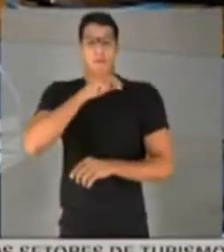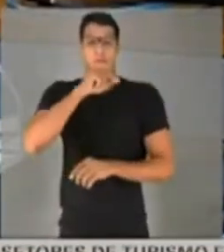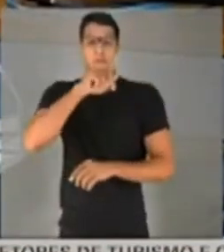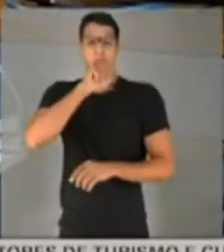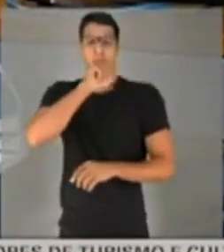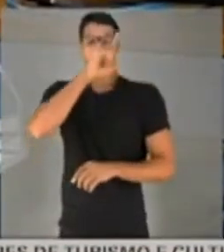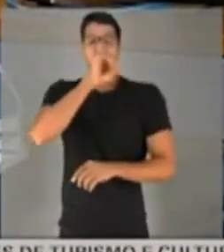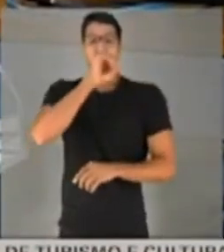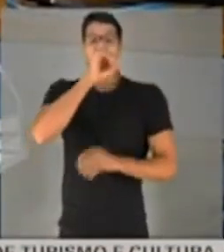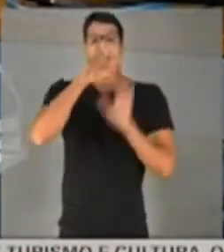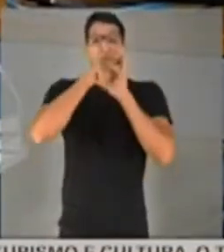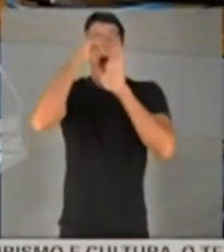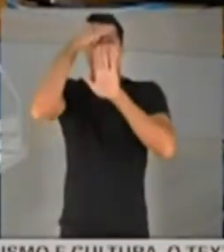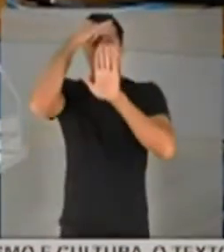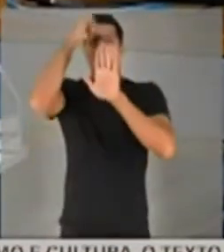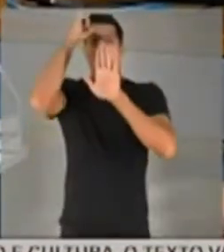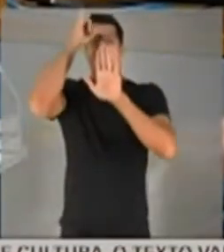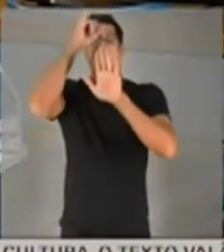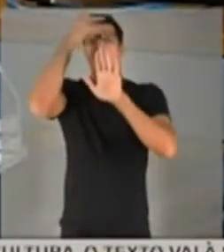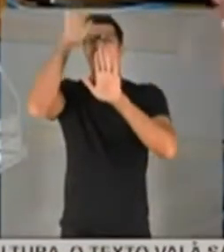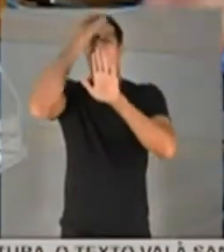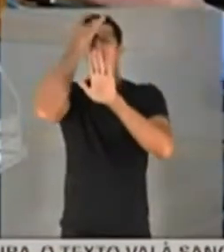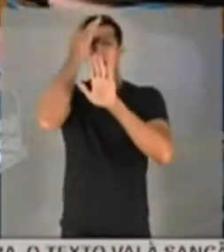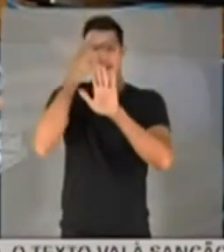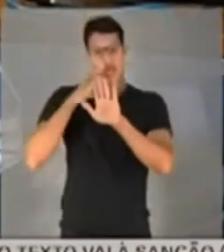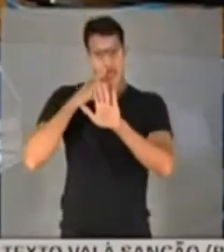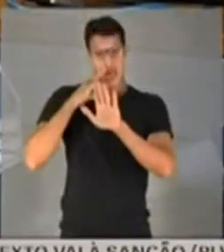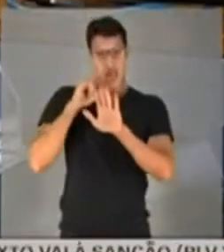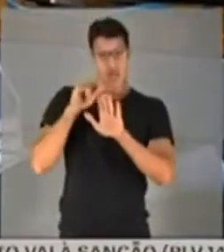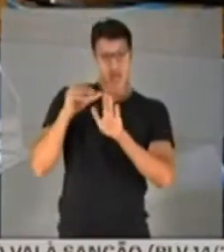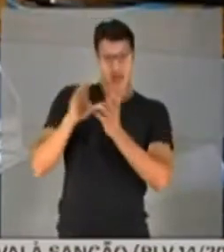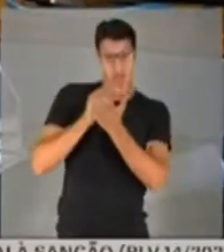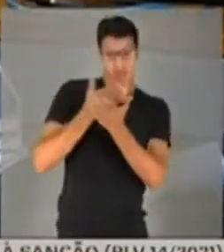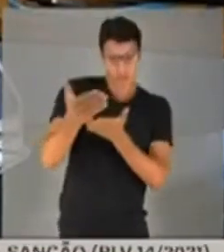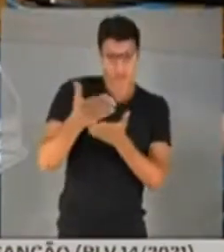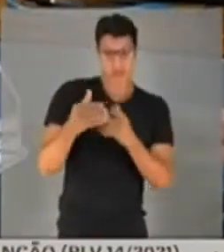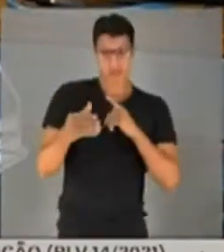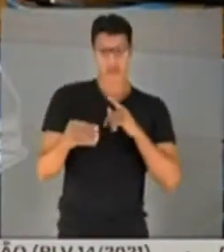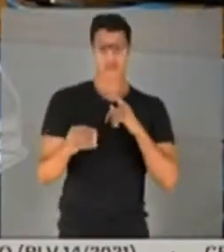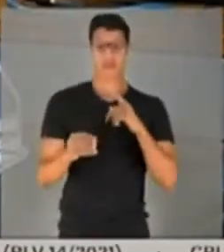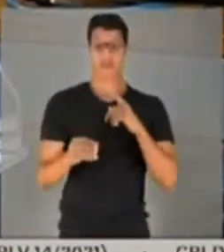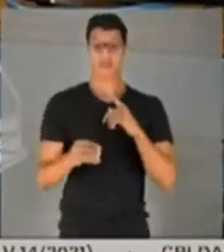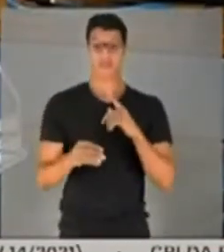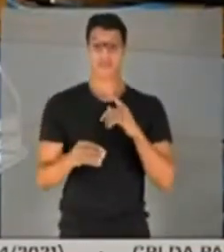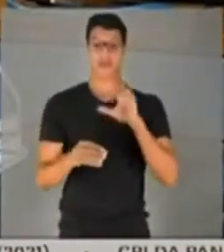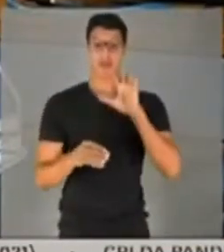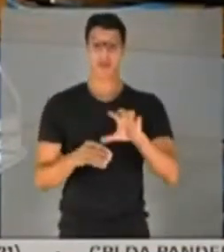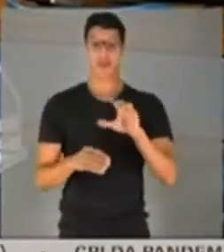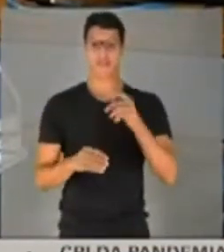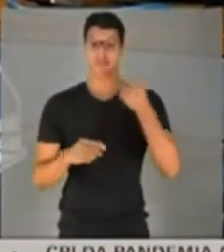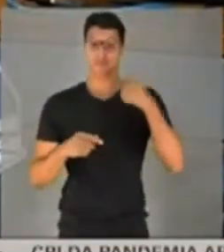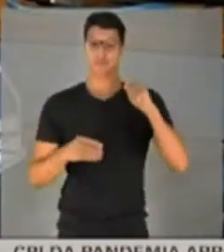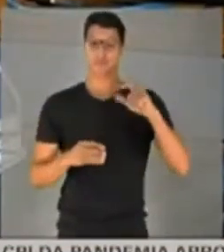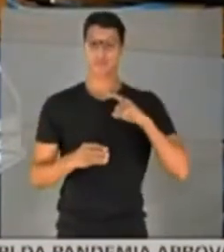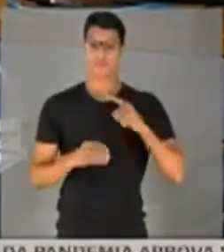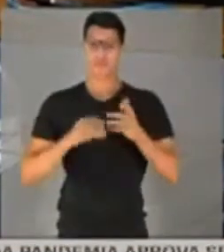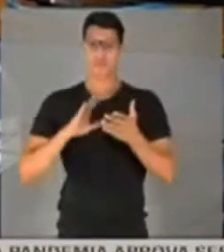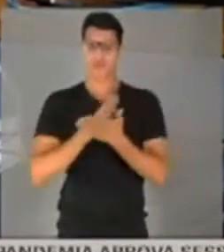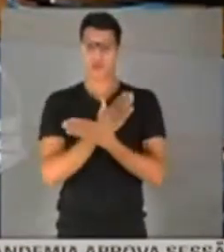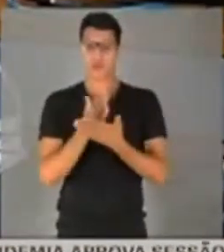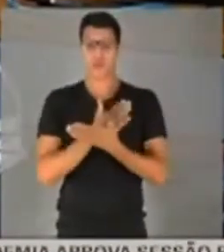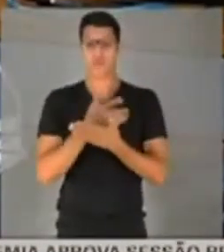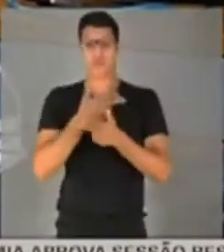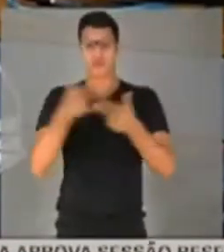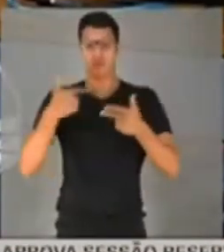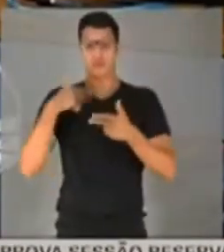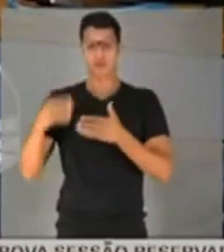para bovinos, né, na Índia. Tem sede no paraíso fiscal. Então, é necessário algumas providências